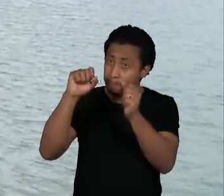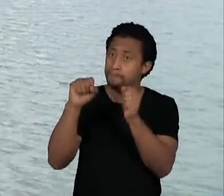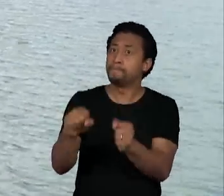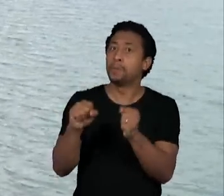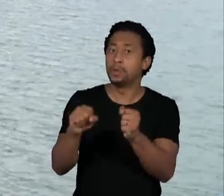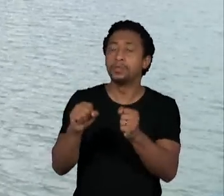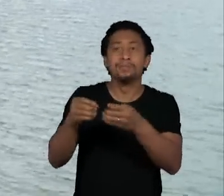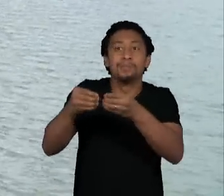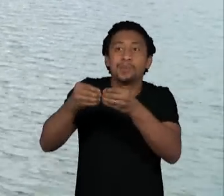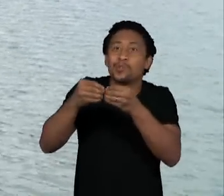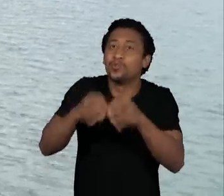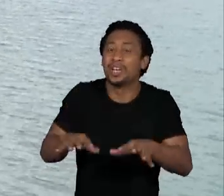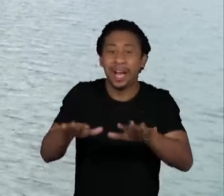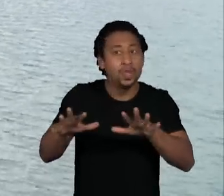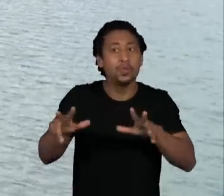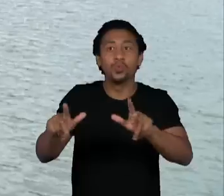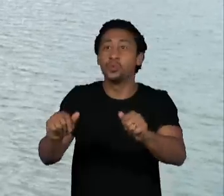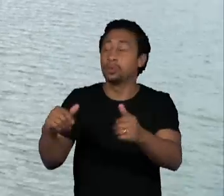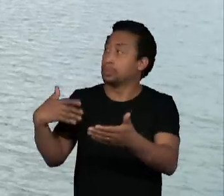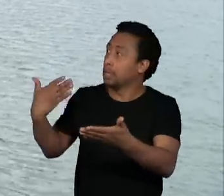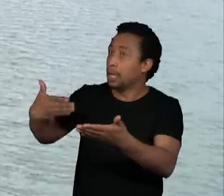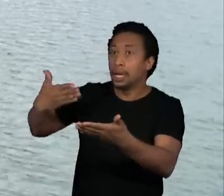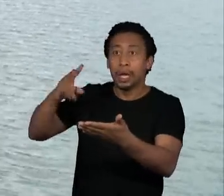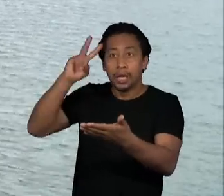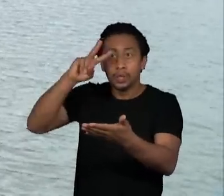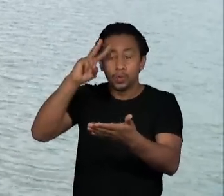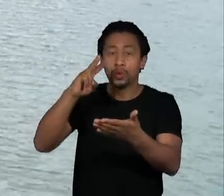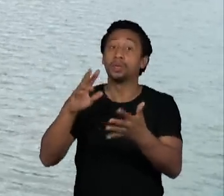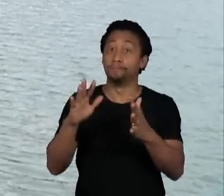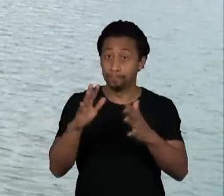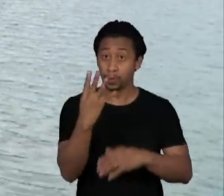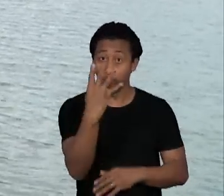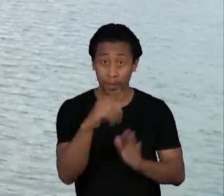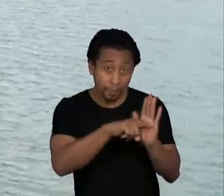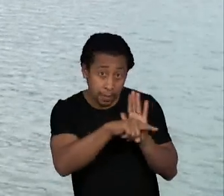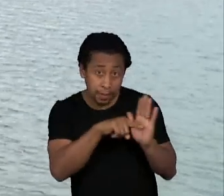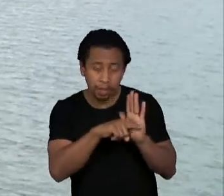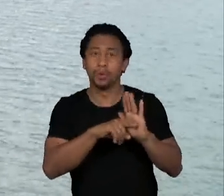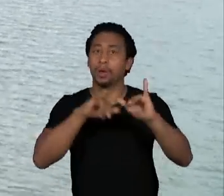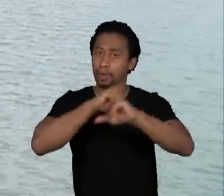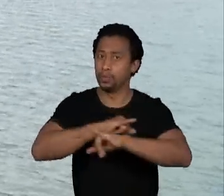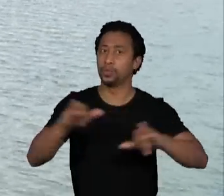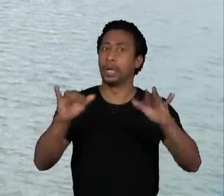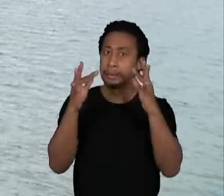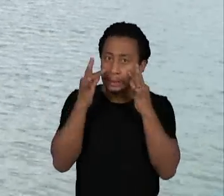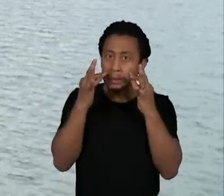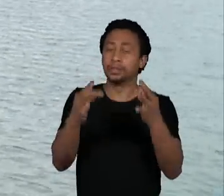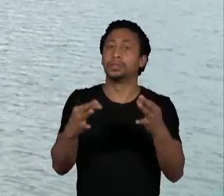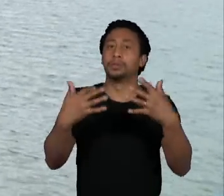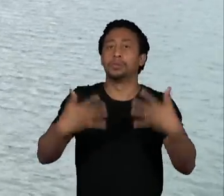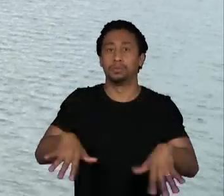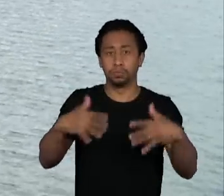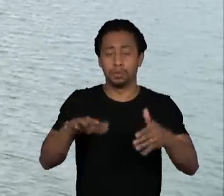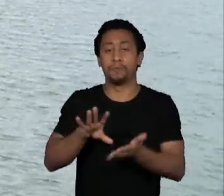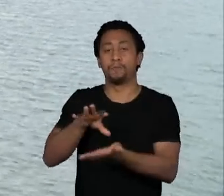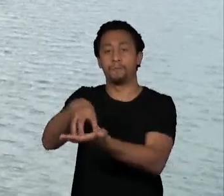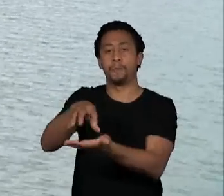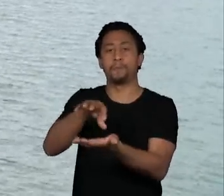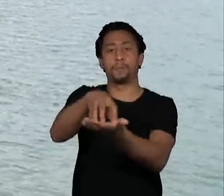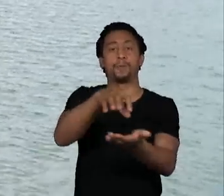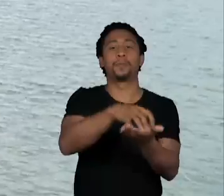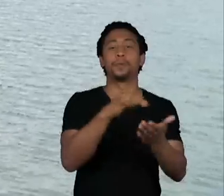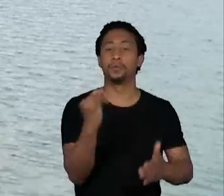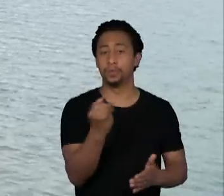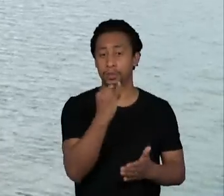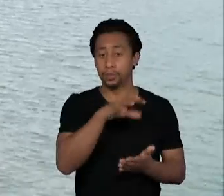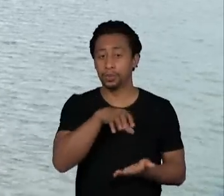ameaça da sua história. O alerta foi feito por quatro pesquisadores de renomadas instituições científicas, como o